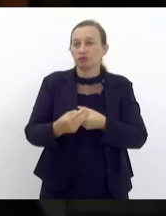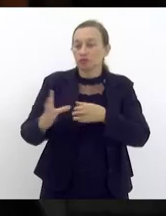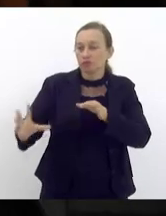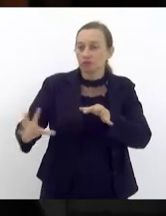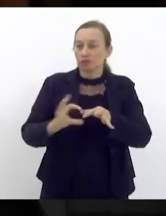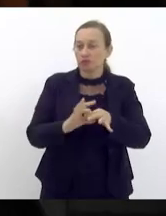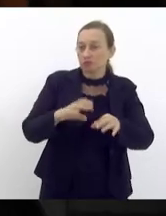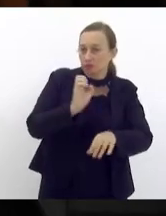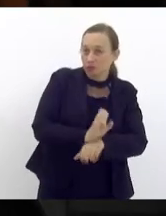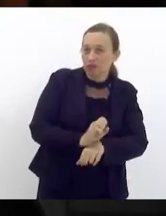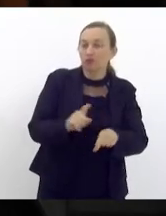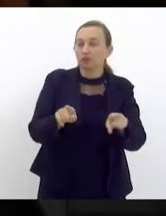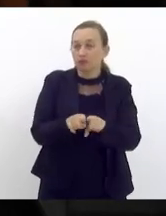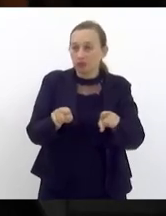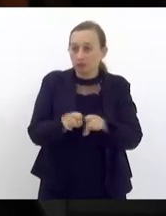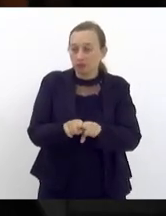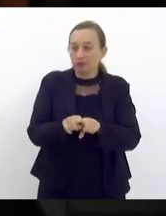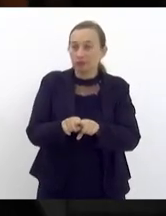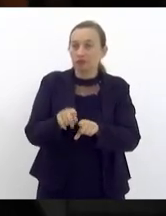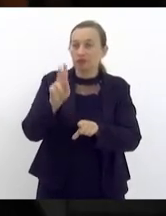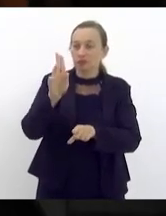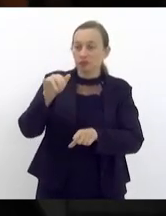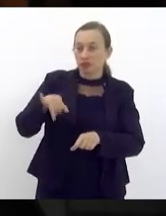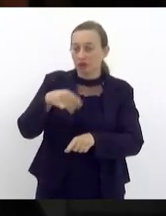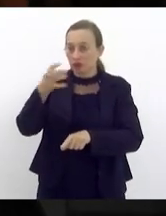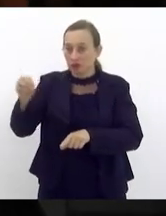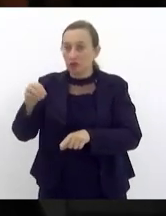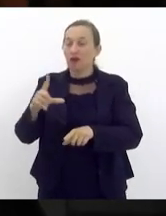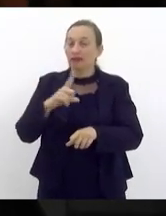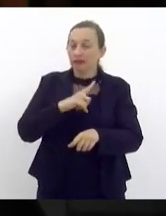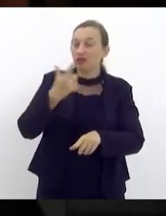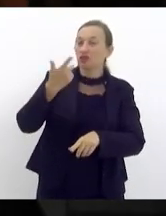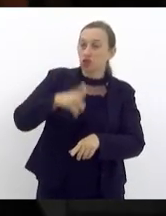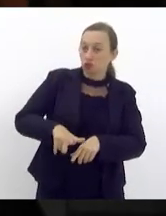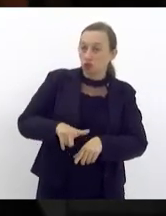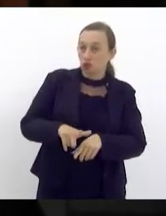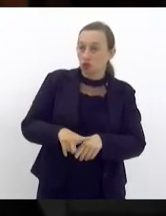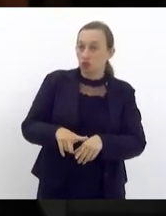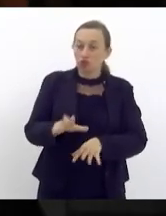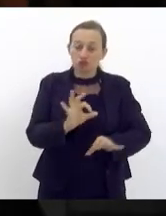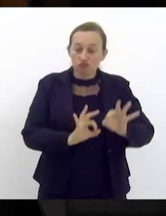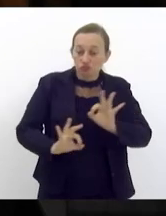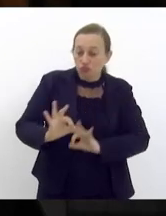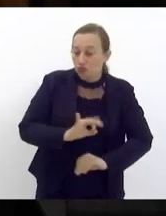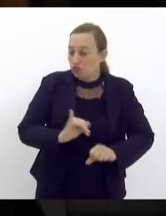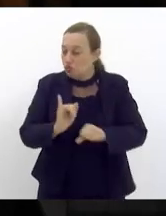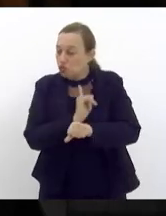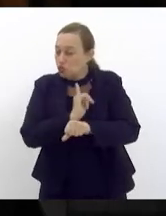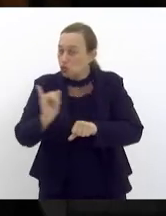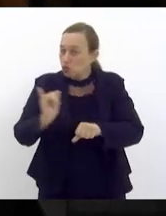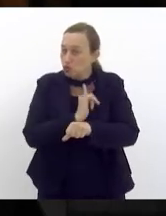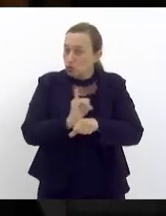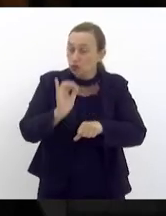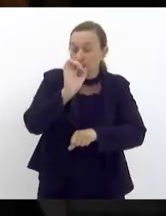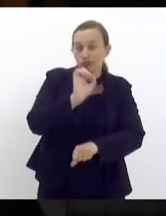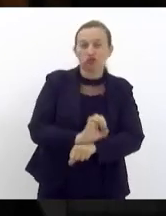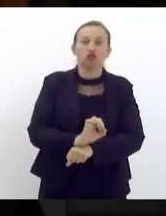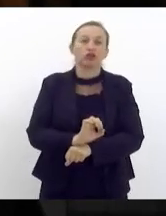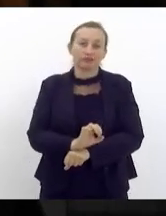estado e com o da União aí a gente passa a ter novamente um planejamento estratégico de estado